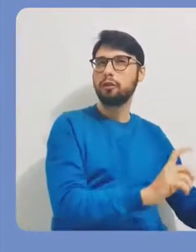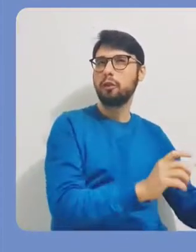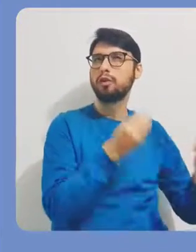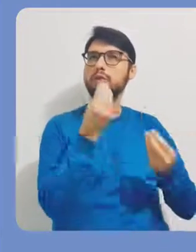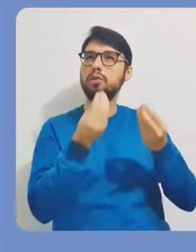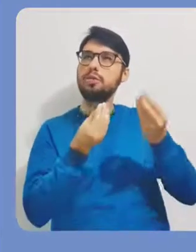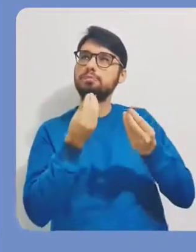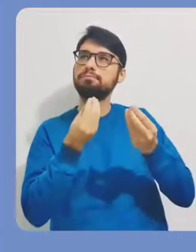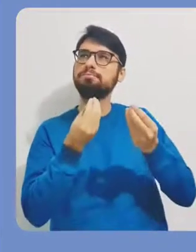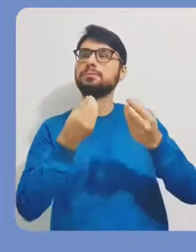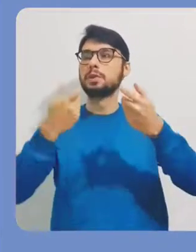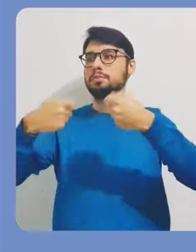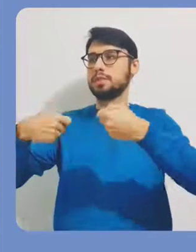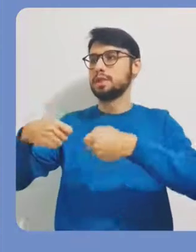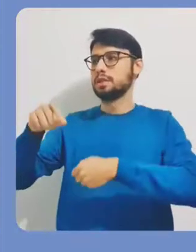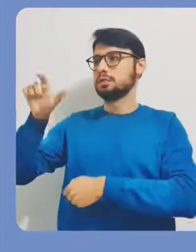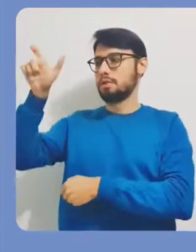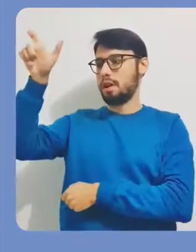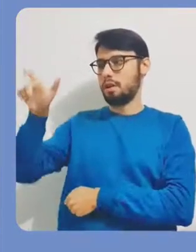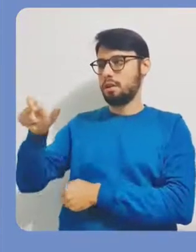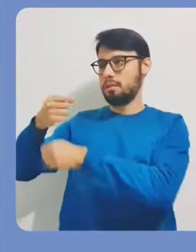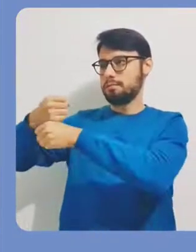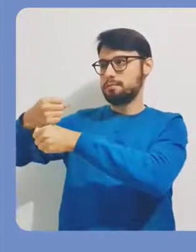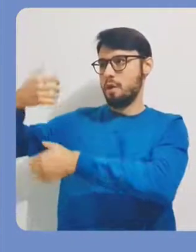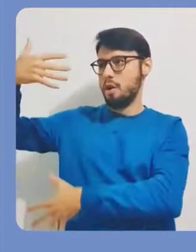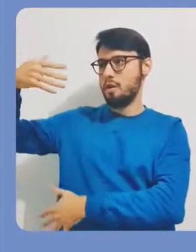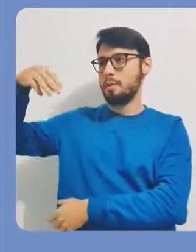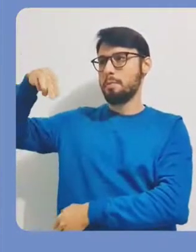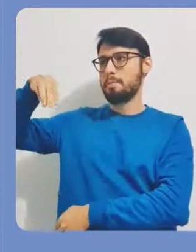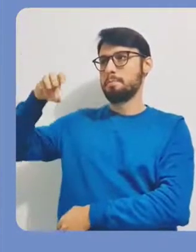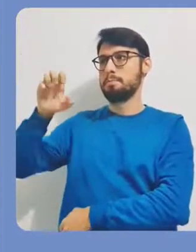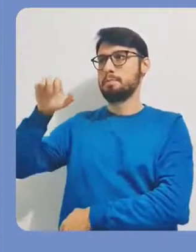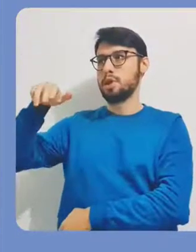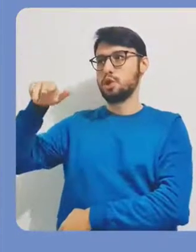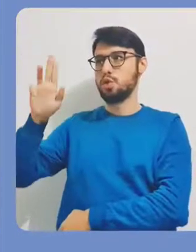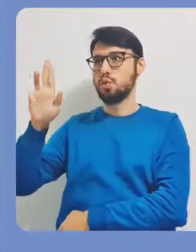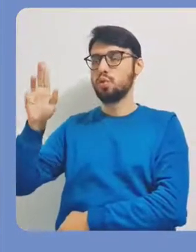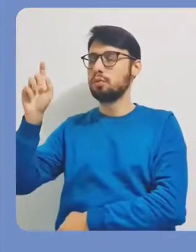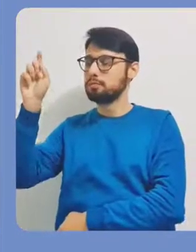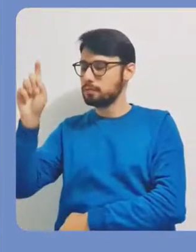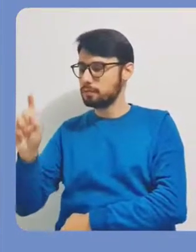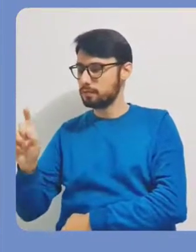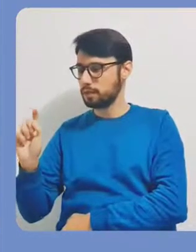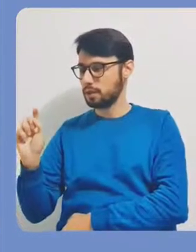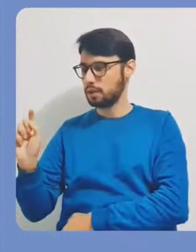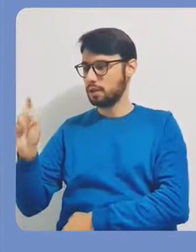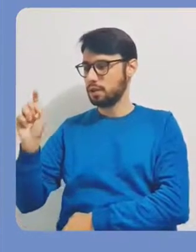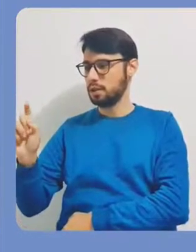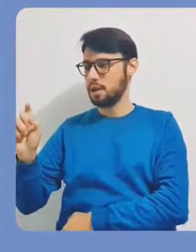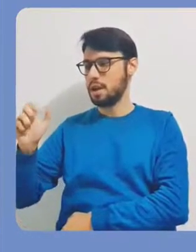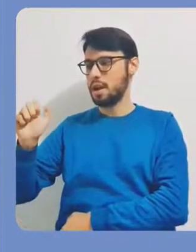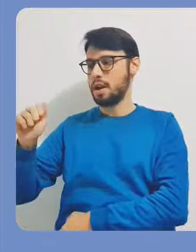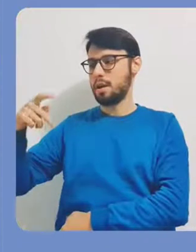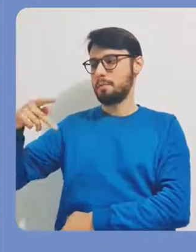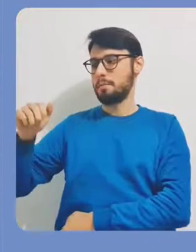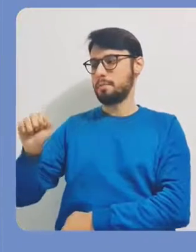nossa página no canto lateral direito, eu preciso aqui nessas opções do menu lateral e clicar em